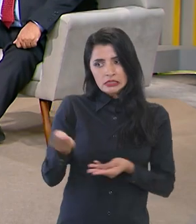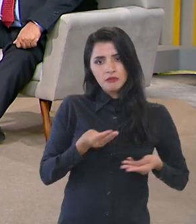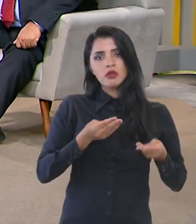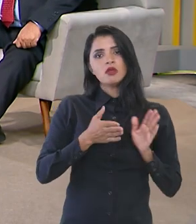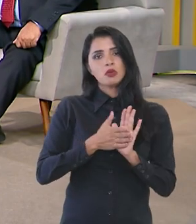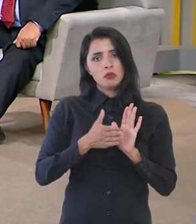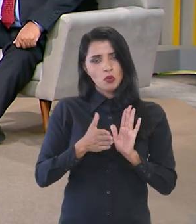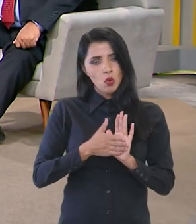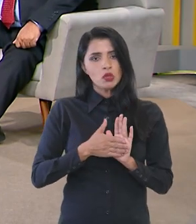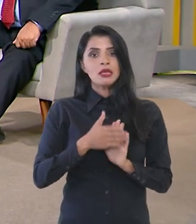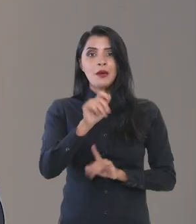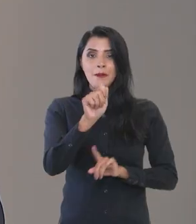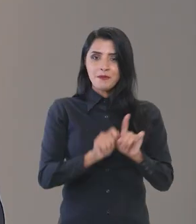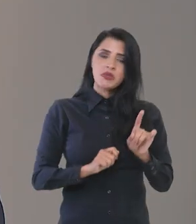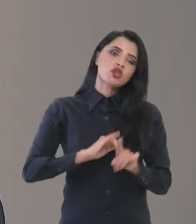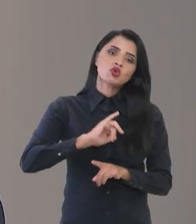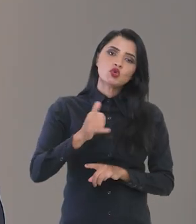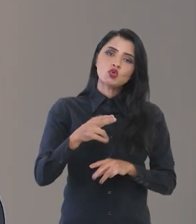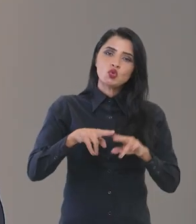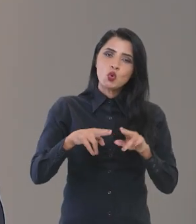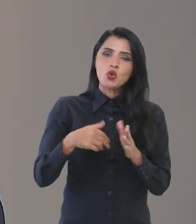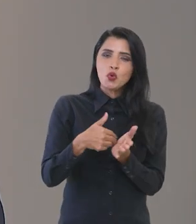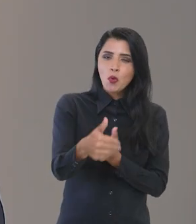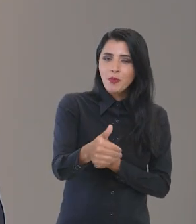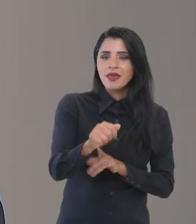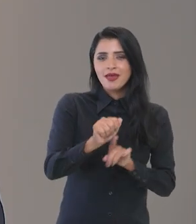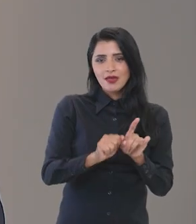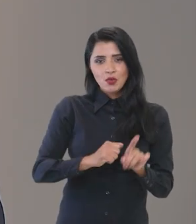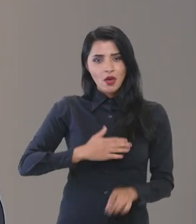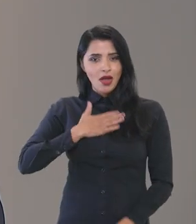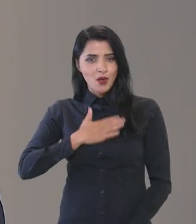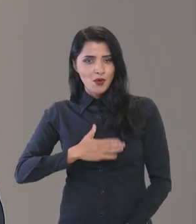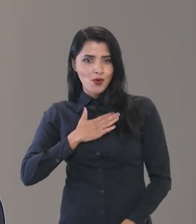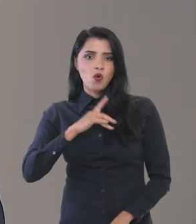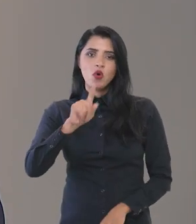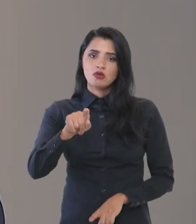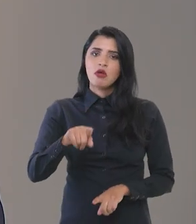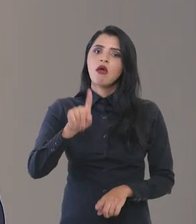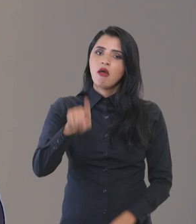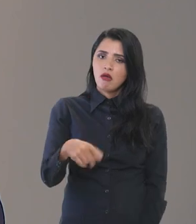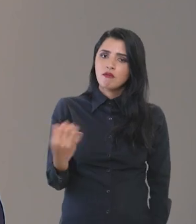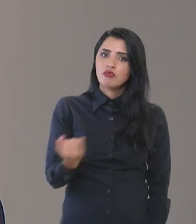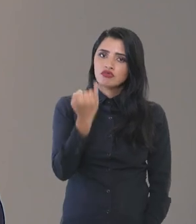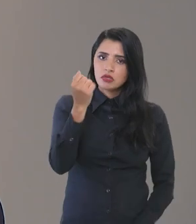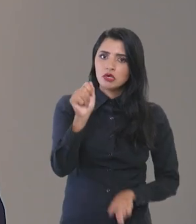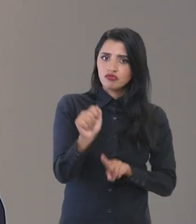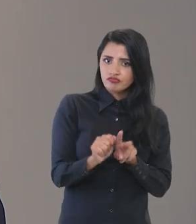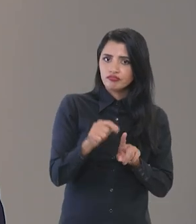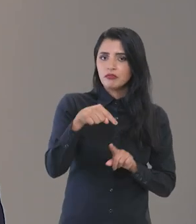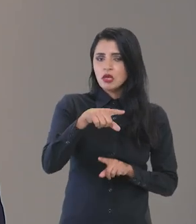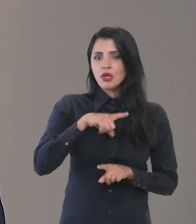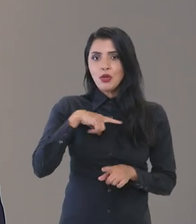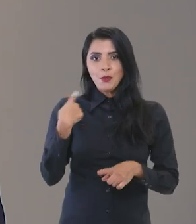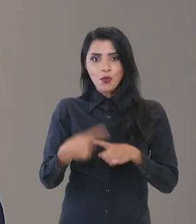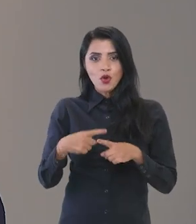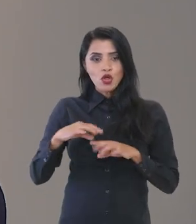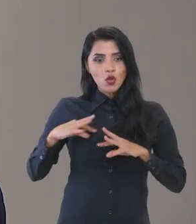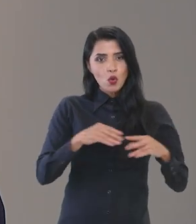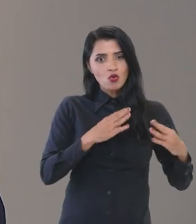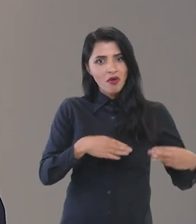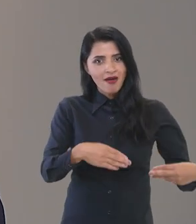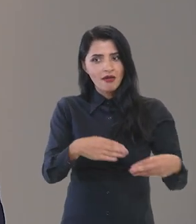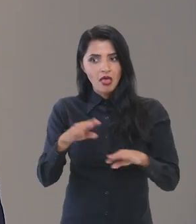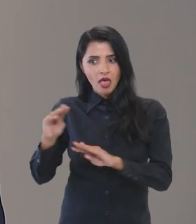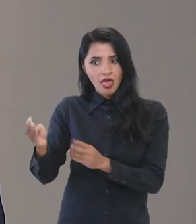propostas. O mês de julho e o começo de agosto são meses fundamentais, porque todos os ministérios